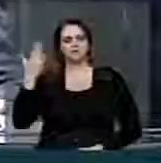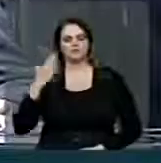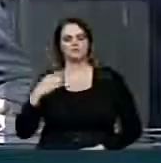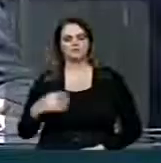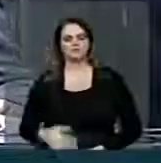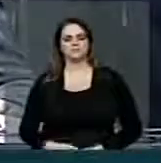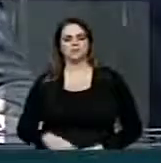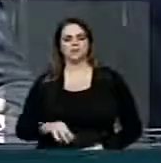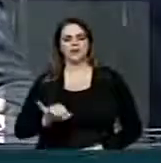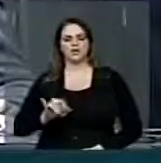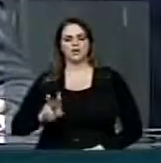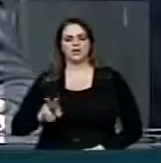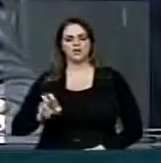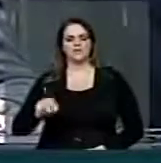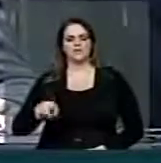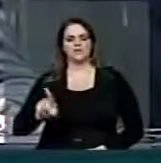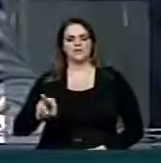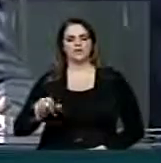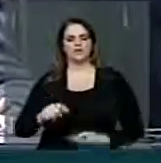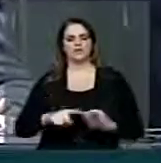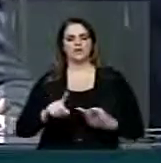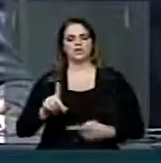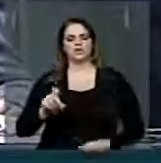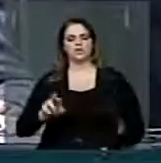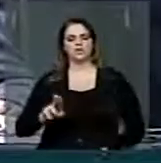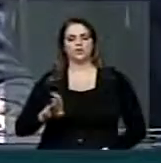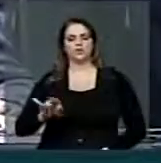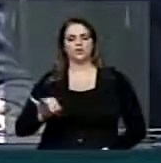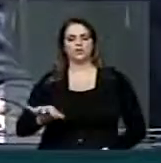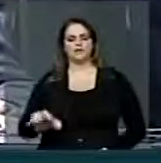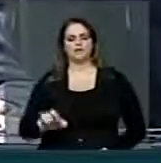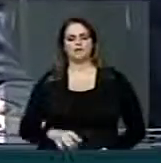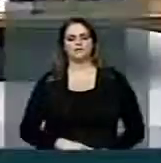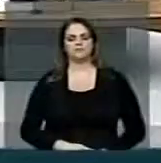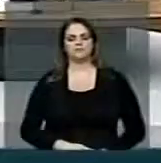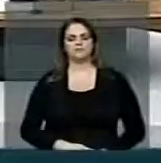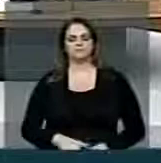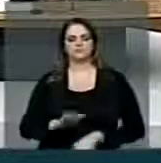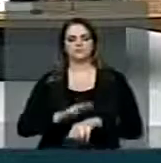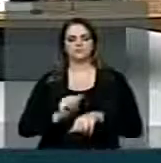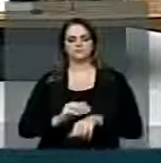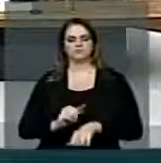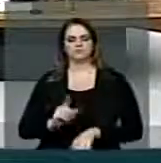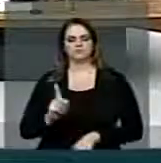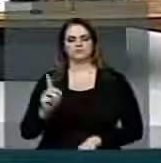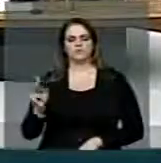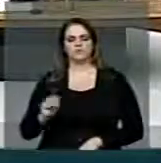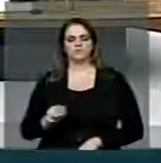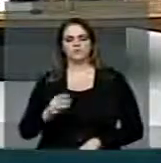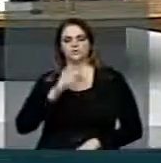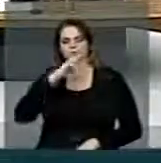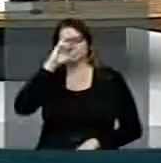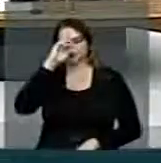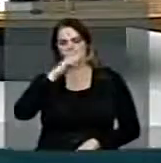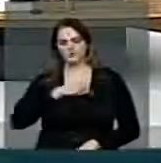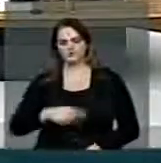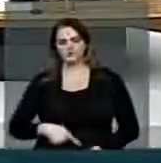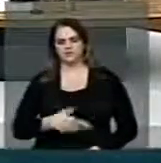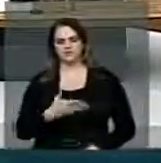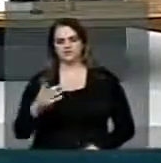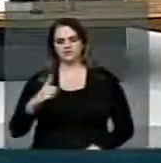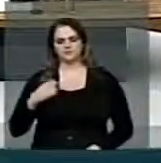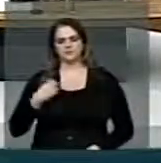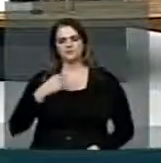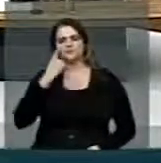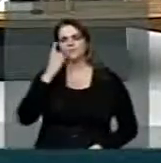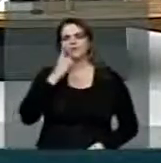Ivan Valente, doutor Biali, um minuto. Senhor Presidente, senhores e senhores deputados, eu